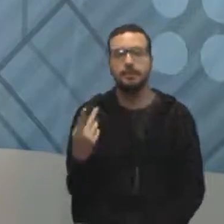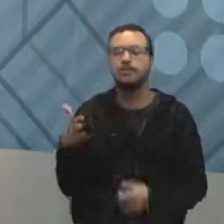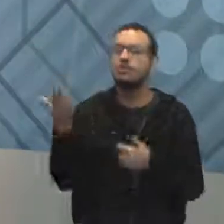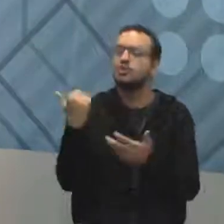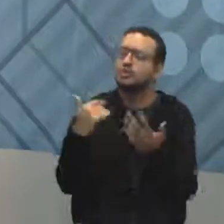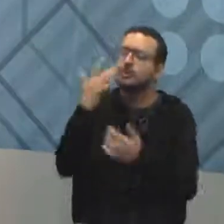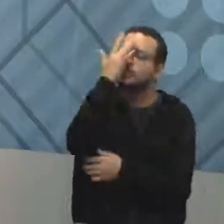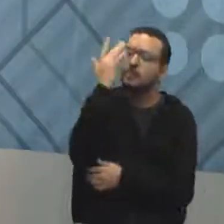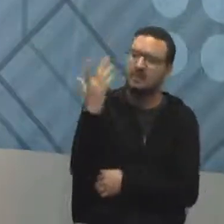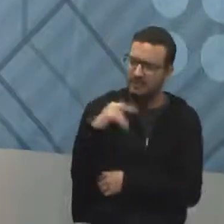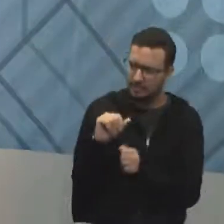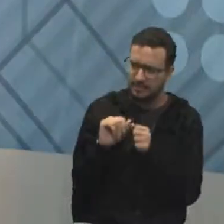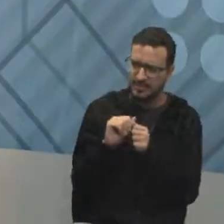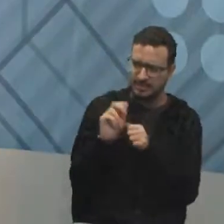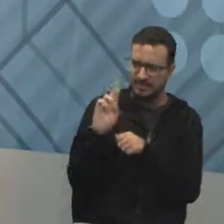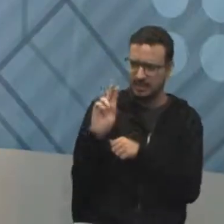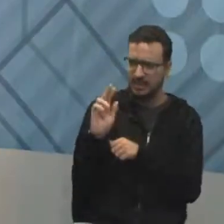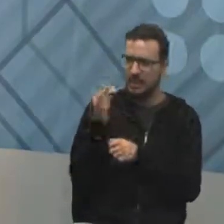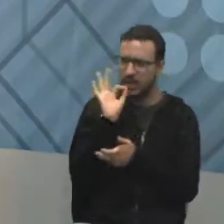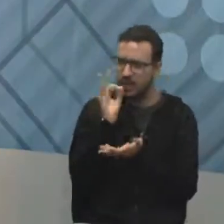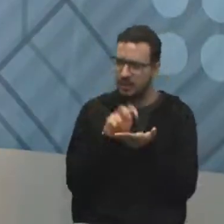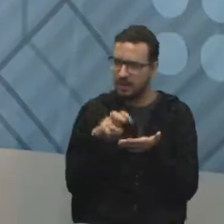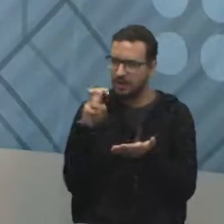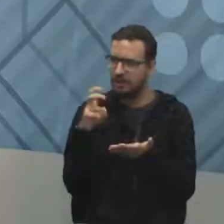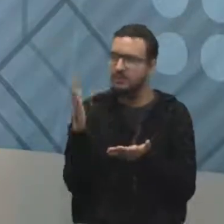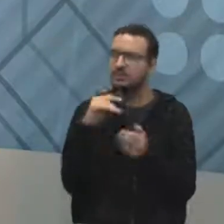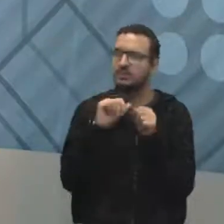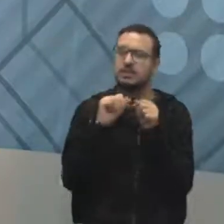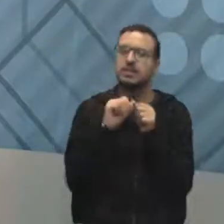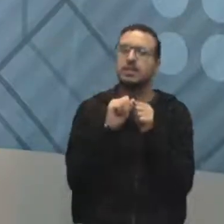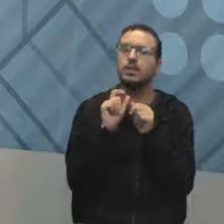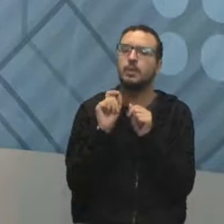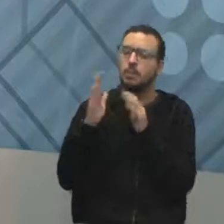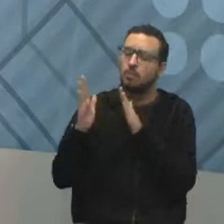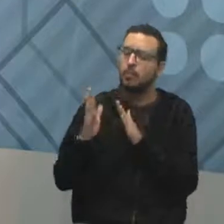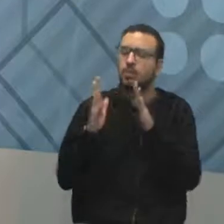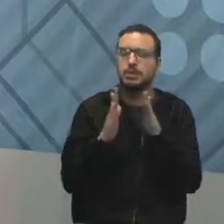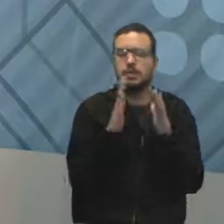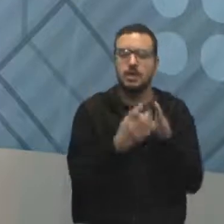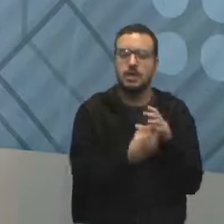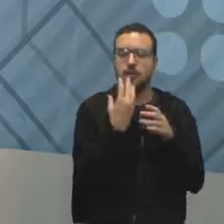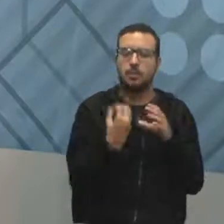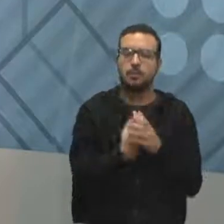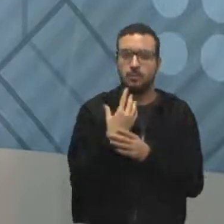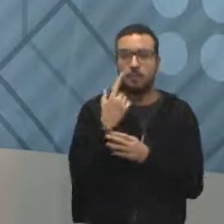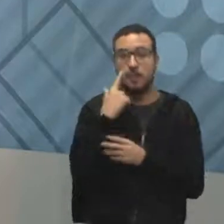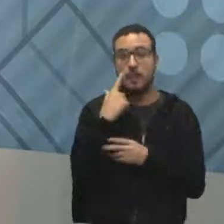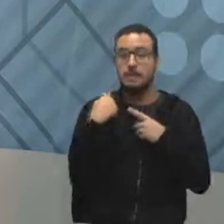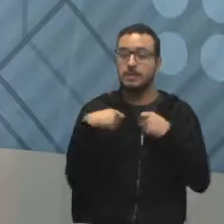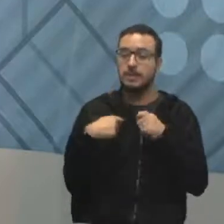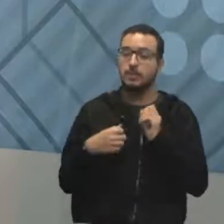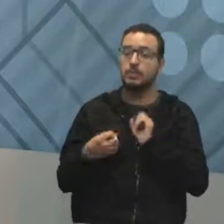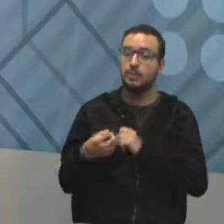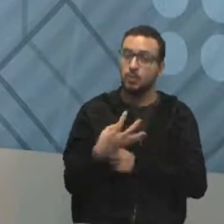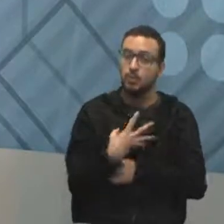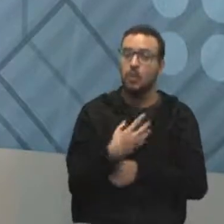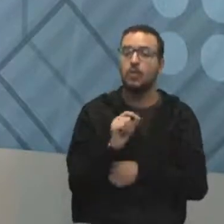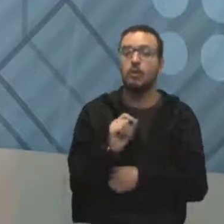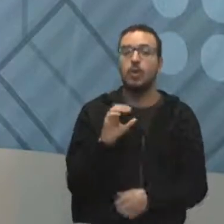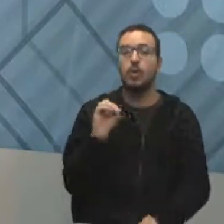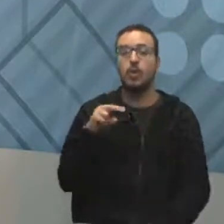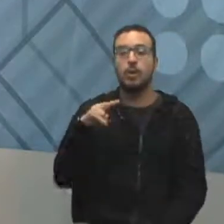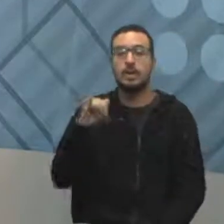vamos montar esse negócio do café da manhã? Olha, vamos montar um novo processo produtivo? Olha, a gente tem que lançar um novo modelo do Onix